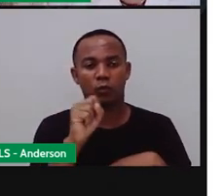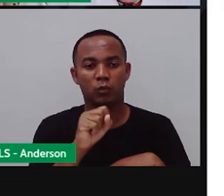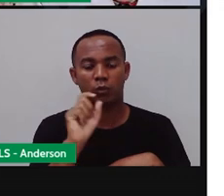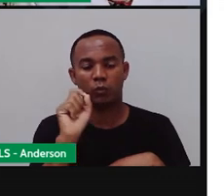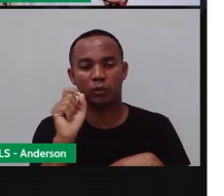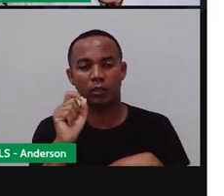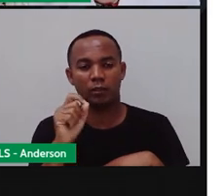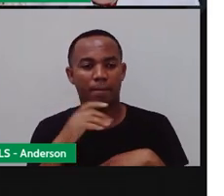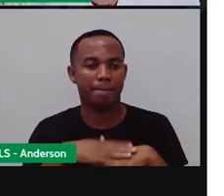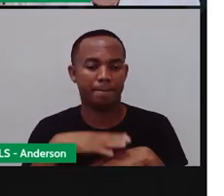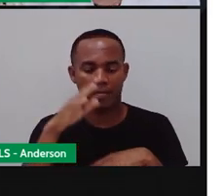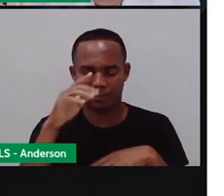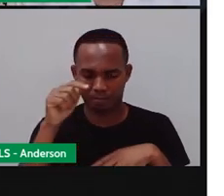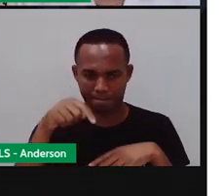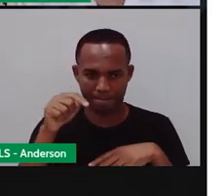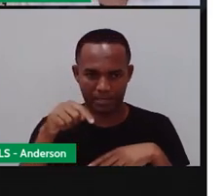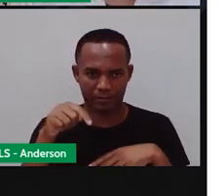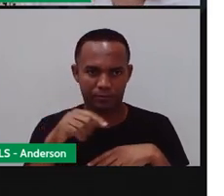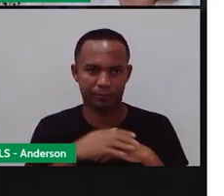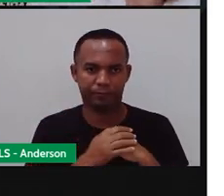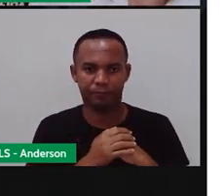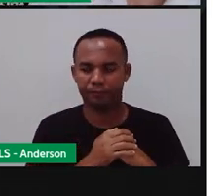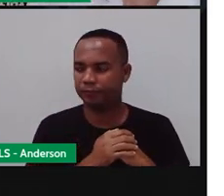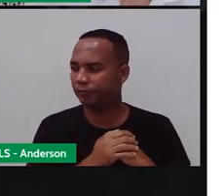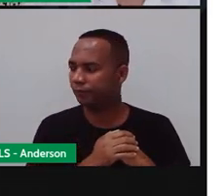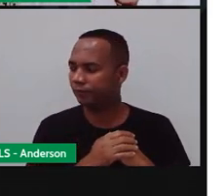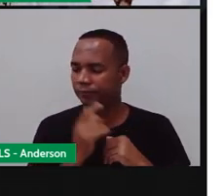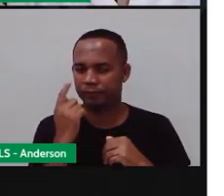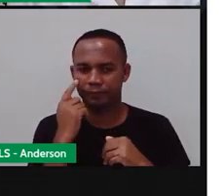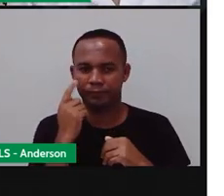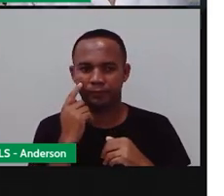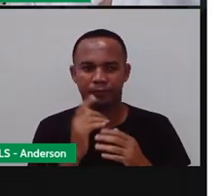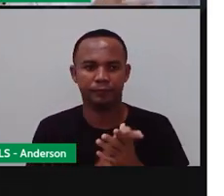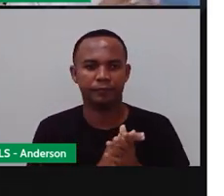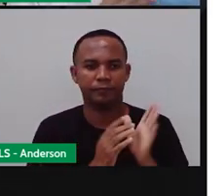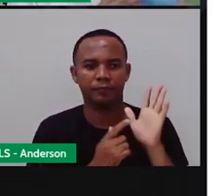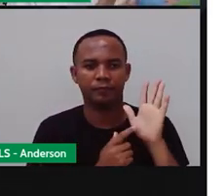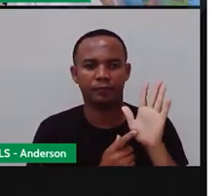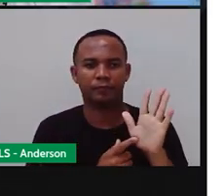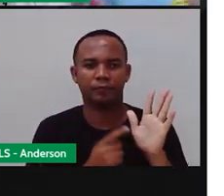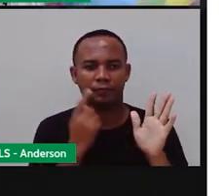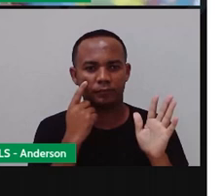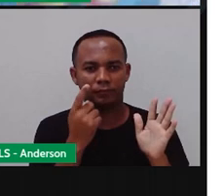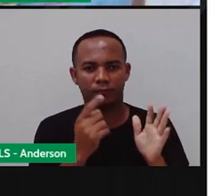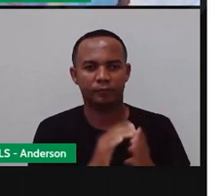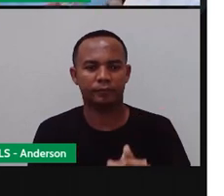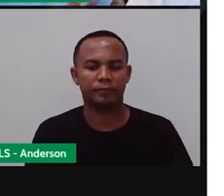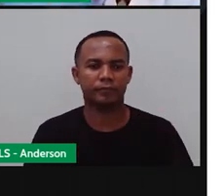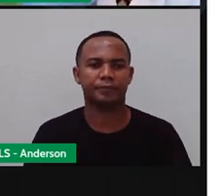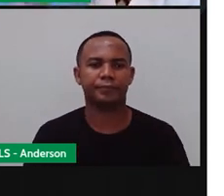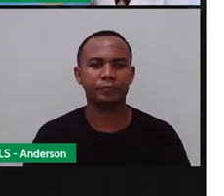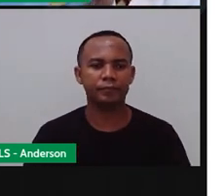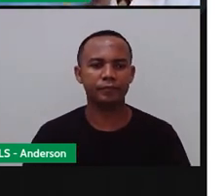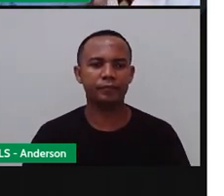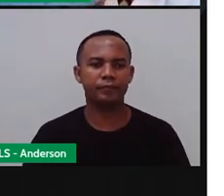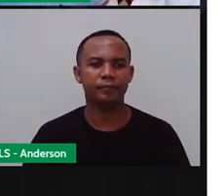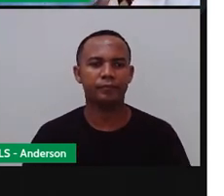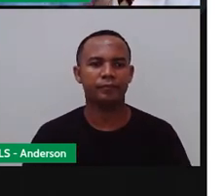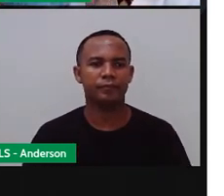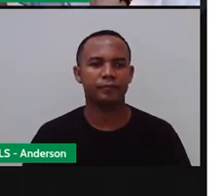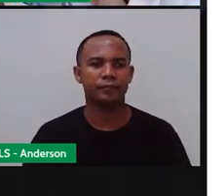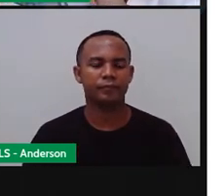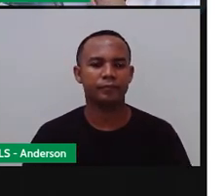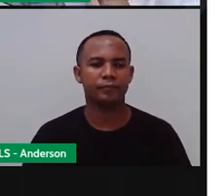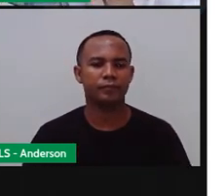ficam o quê? Para a parte de baixo. Deixa eu mostrar aqui para vocês. Ó, o nosso amigo de volta. Cadê o Brasil?